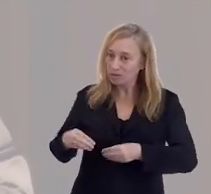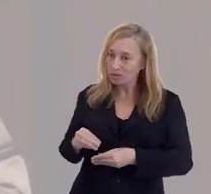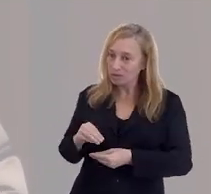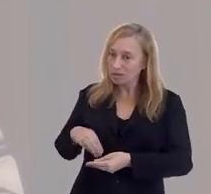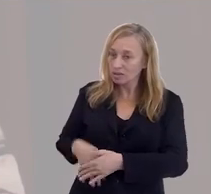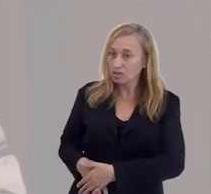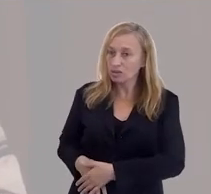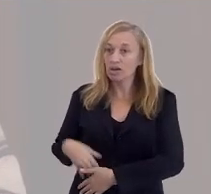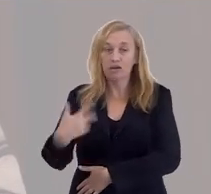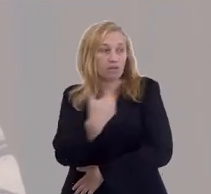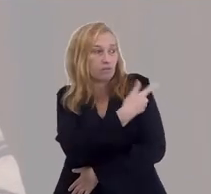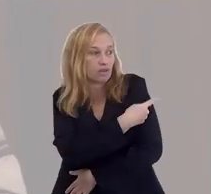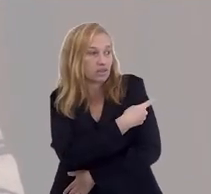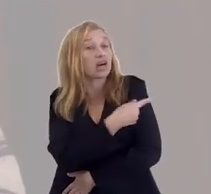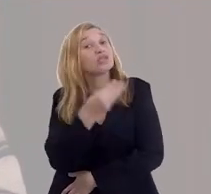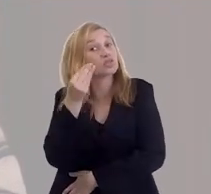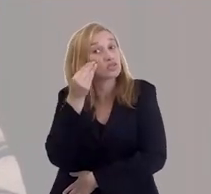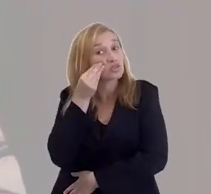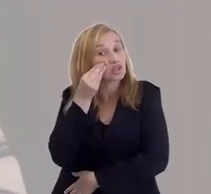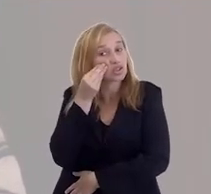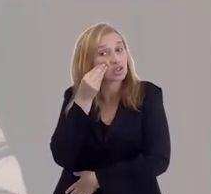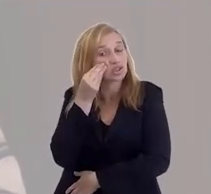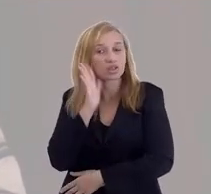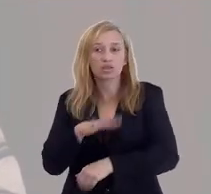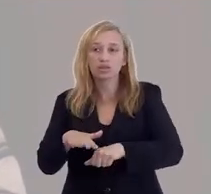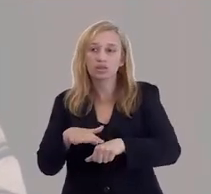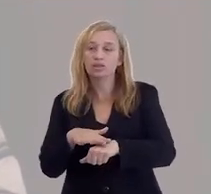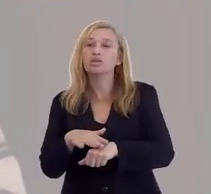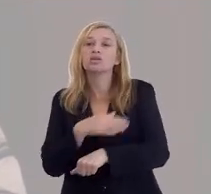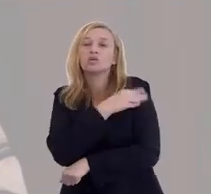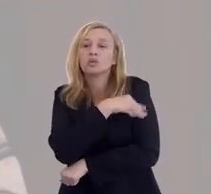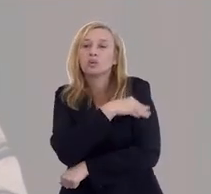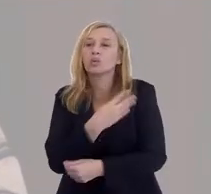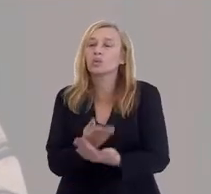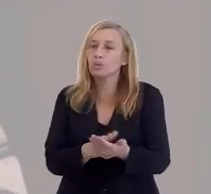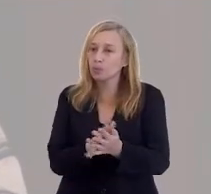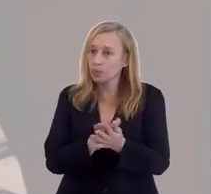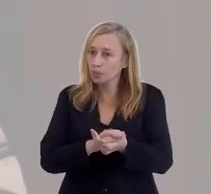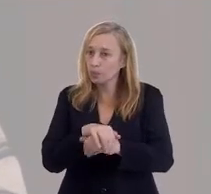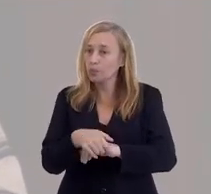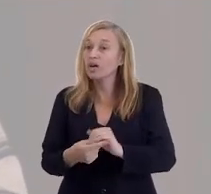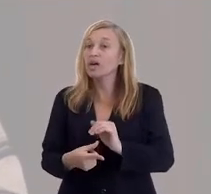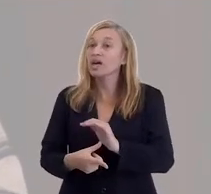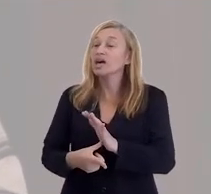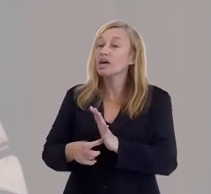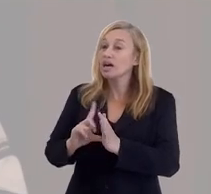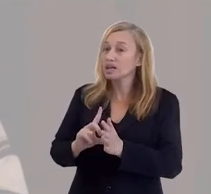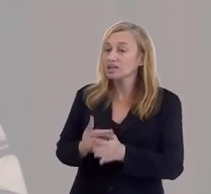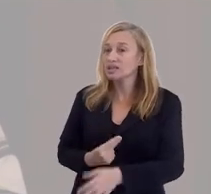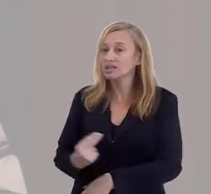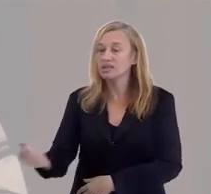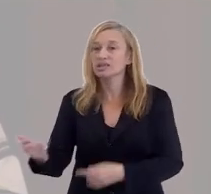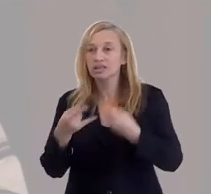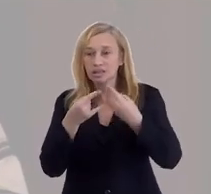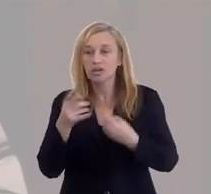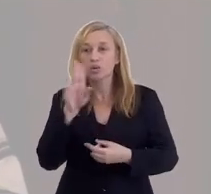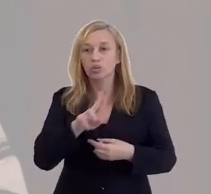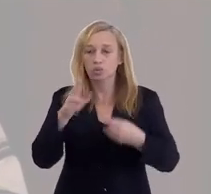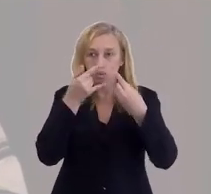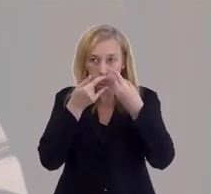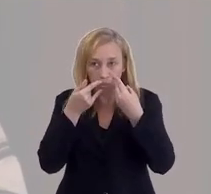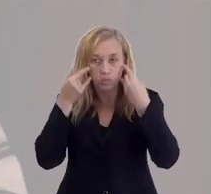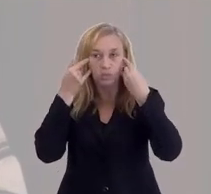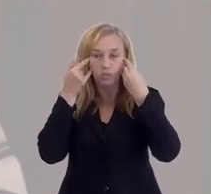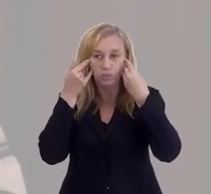estão aqui. Nós estamos vacinados, testados, o álcool em gel está aqui e antes de sair a gente